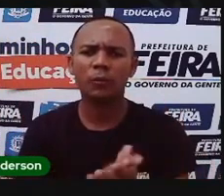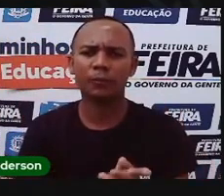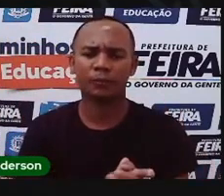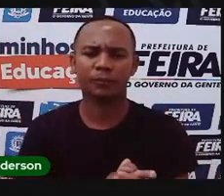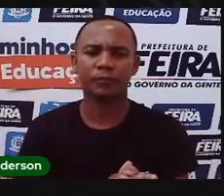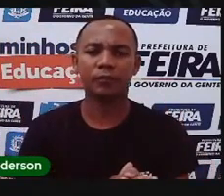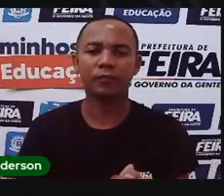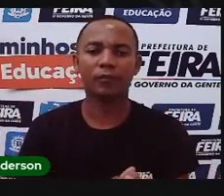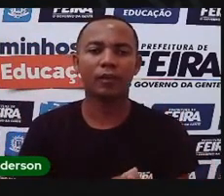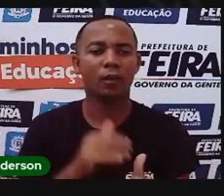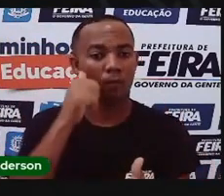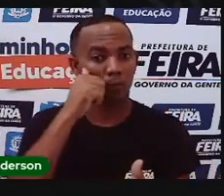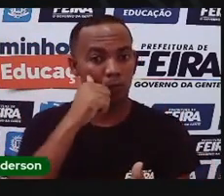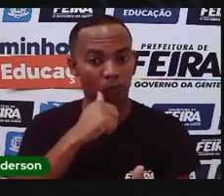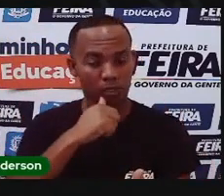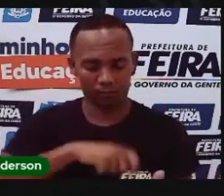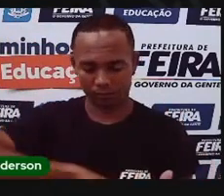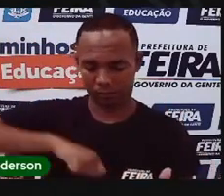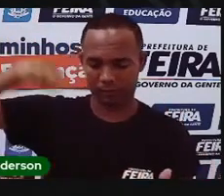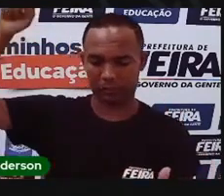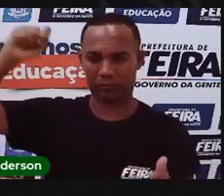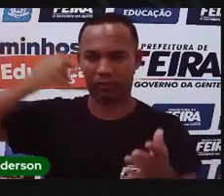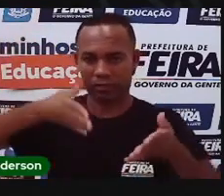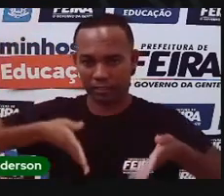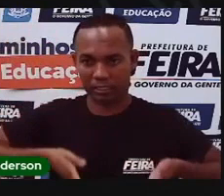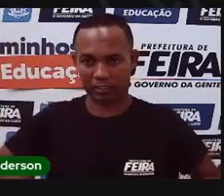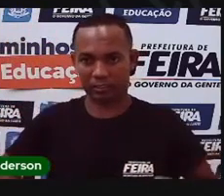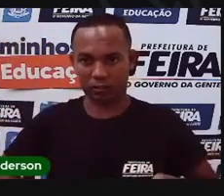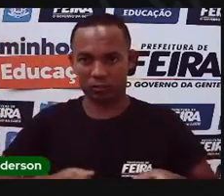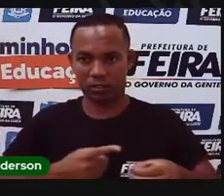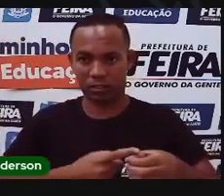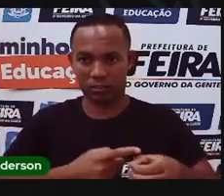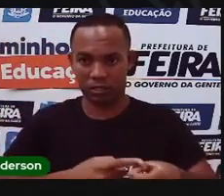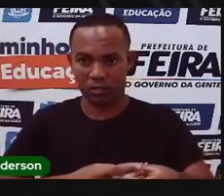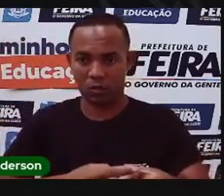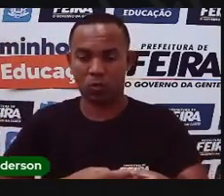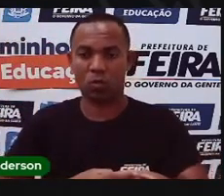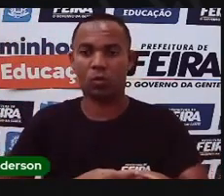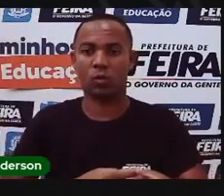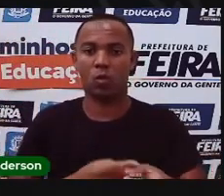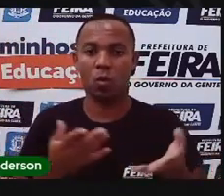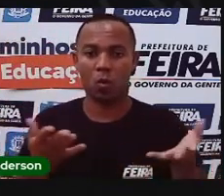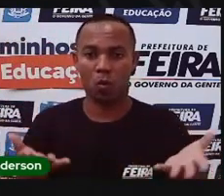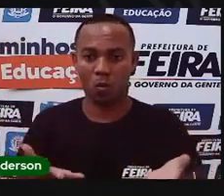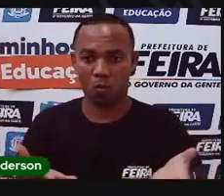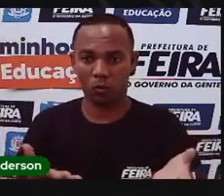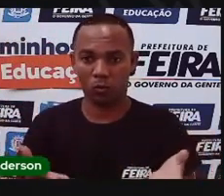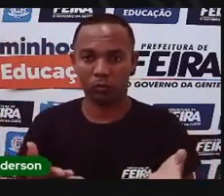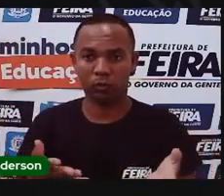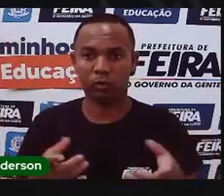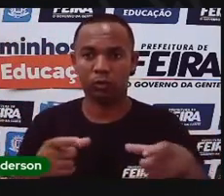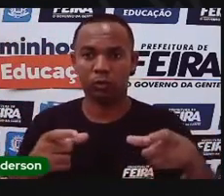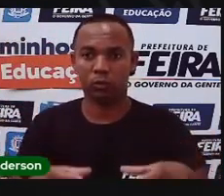Quitéria, mulher, nascida em São José das Itapororocas, que hoje é